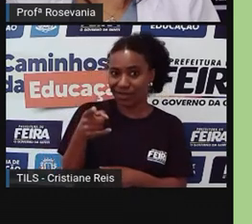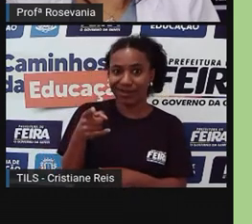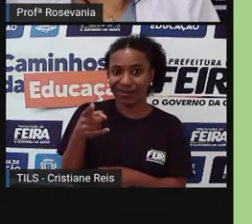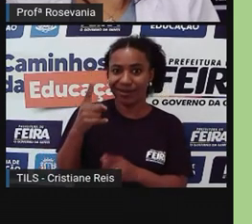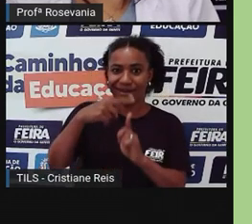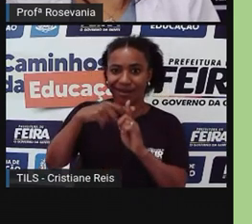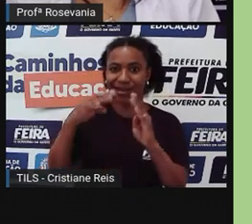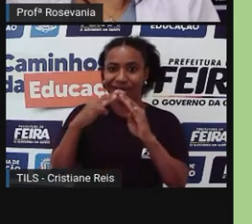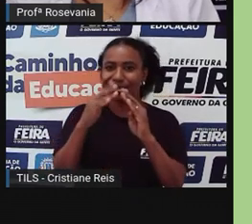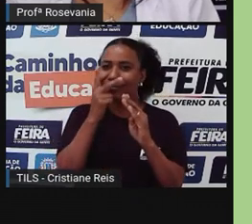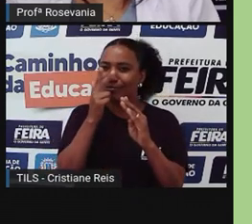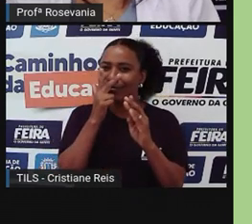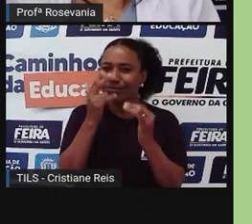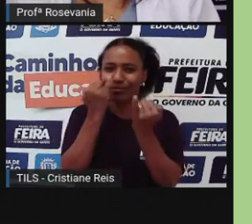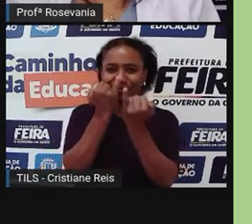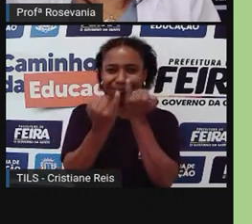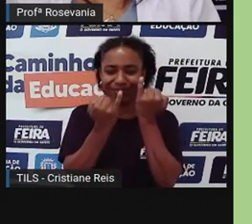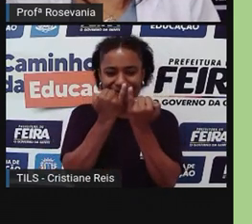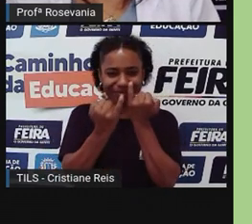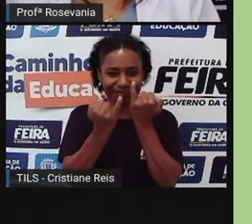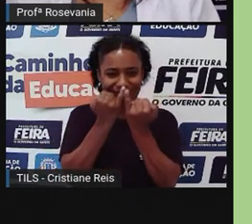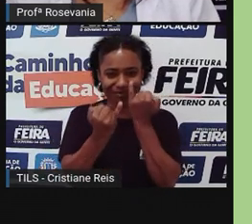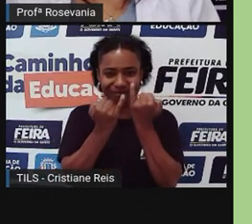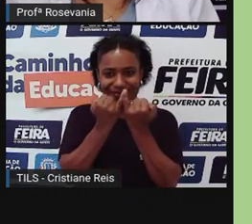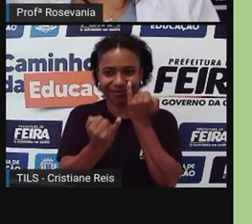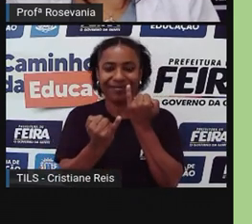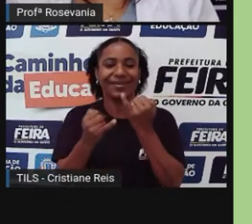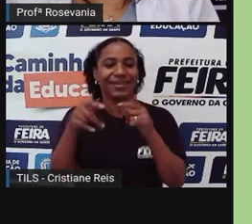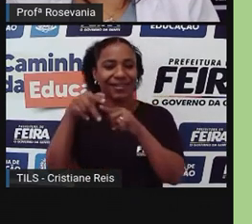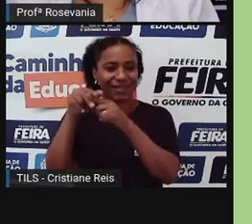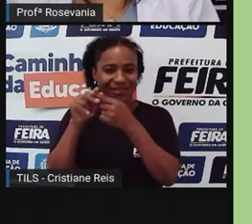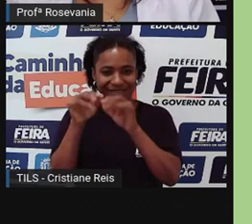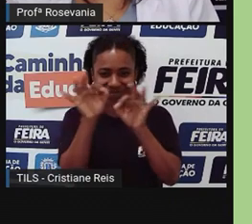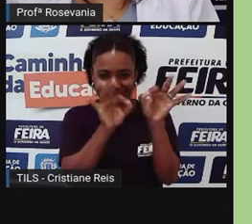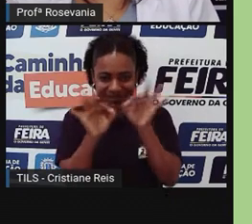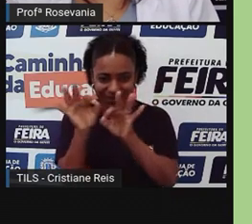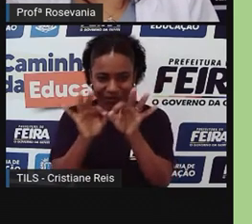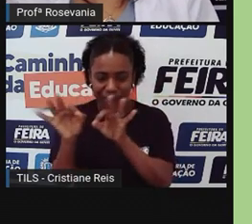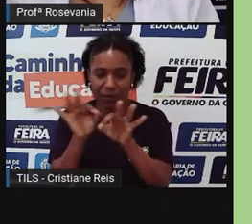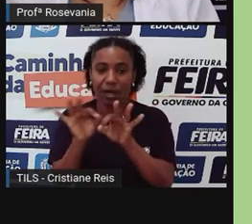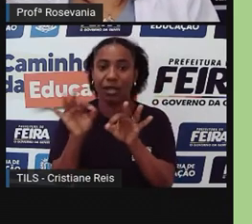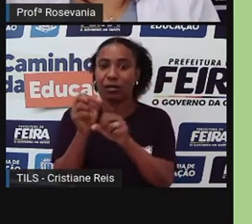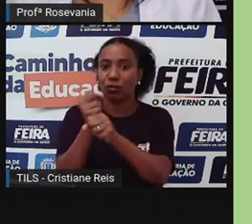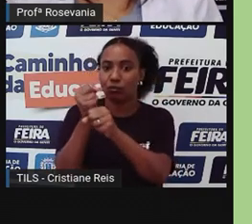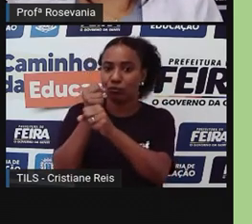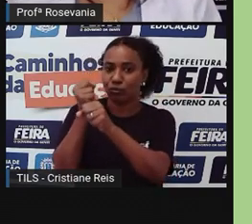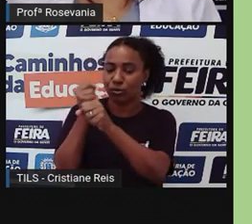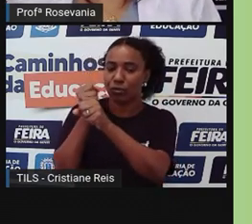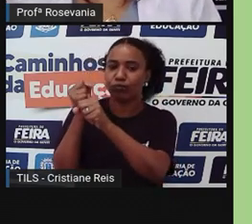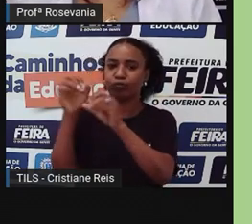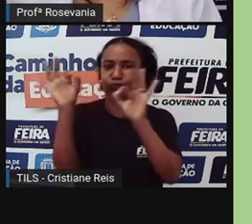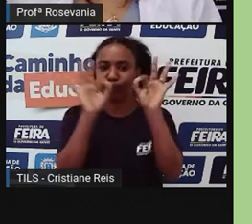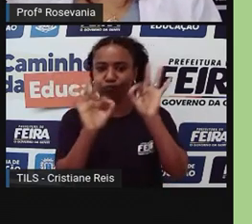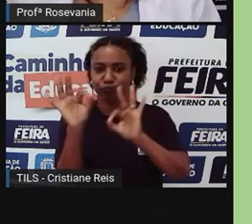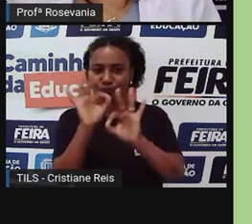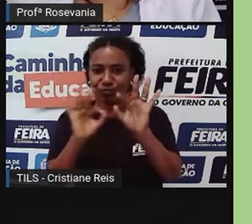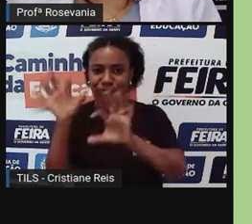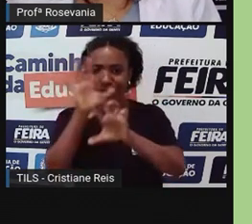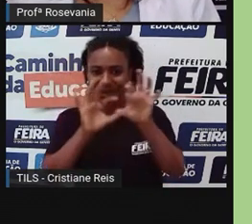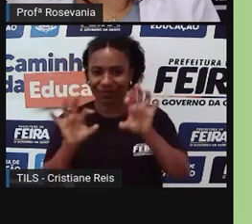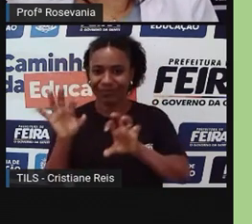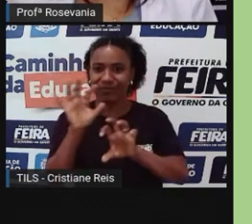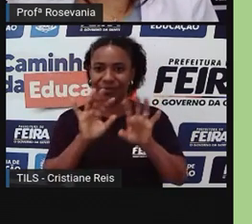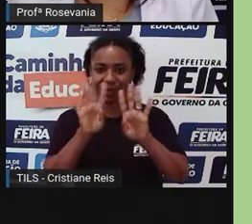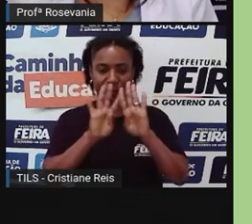características do prédio e foi até reformadinha, né, aí essa foto, ela está bem bonitinha, e ganhou uma